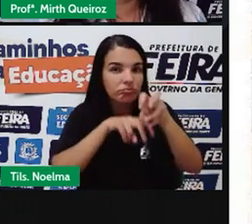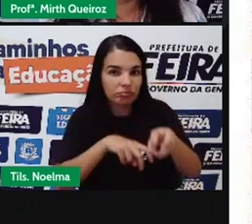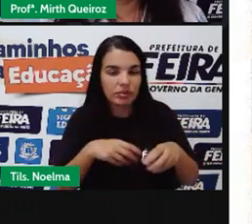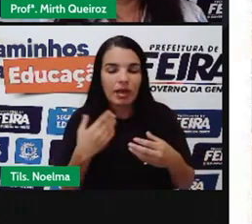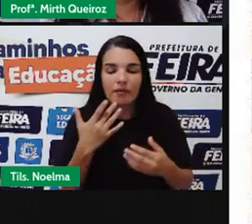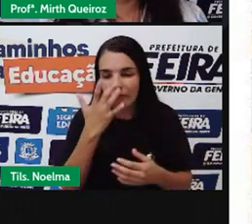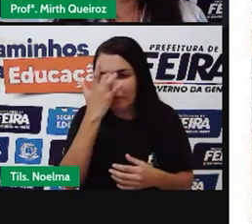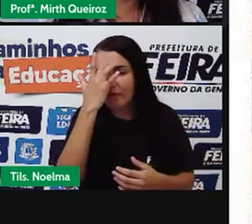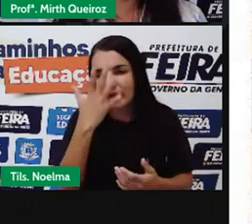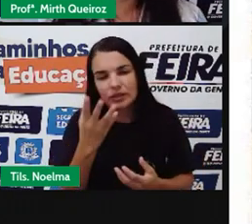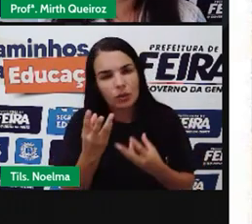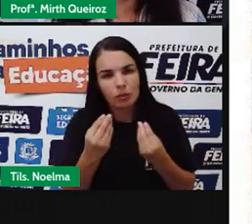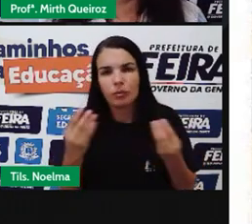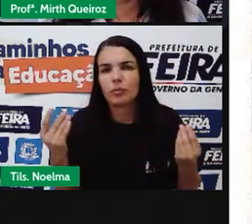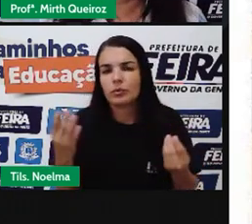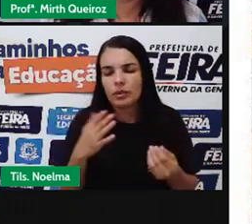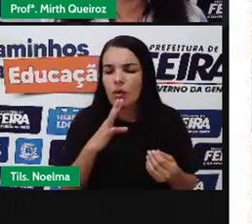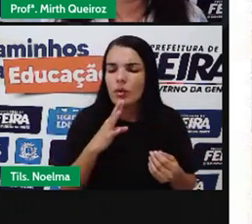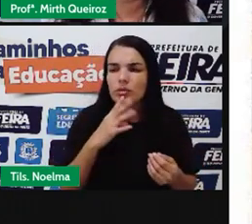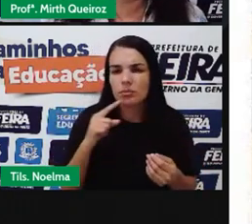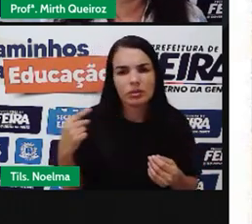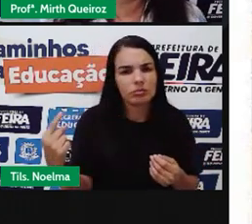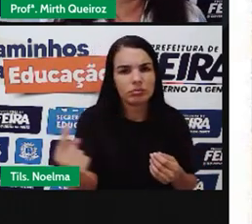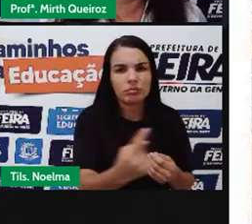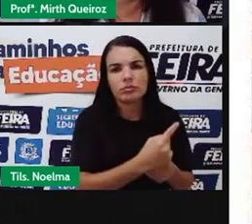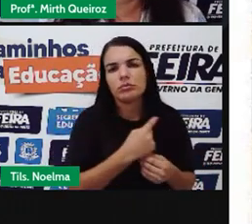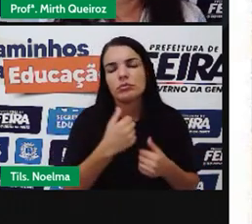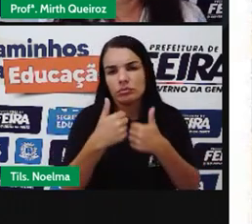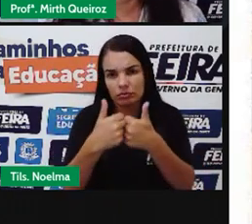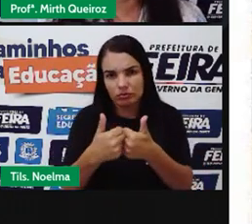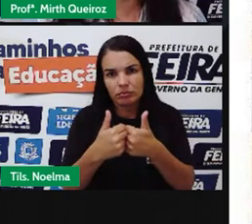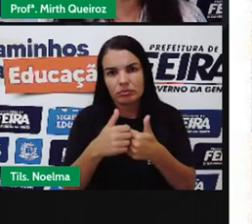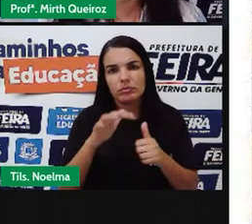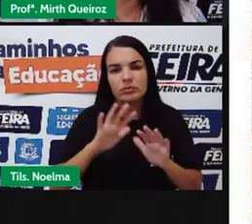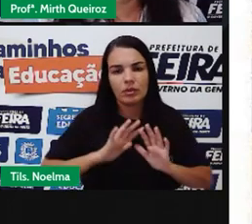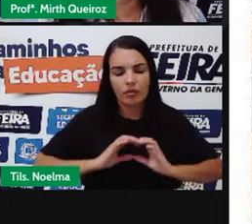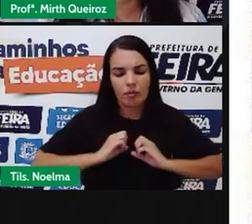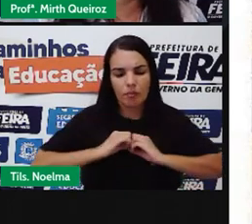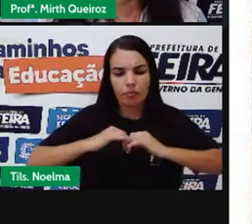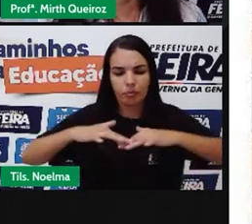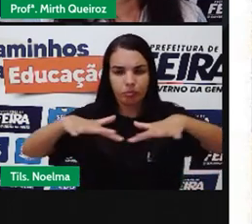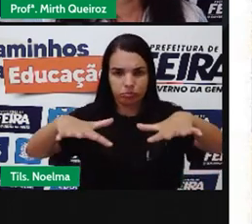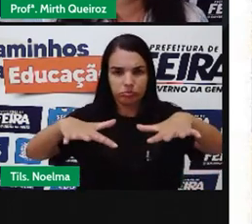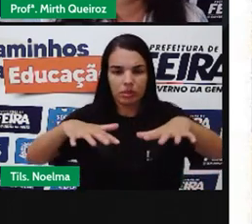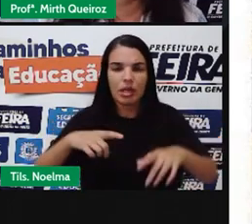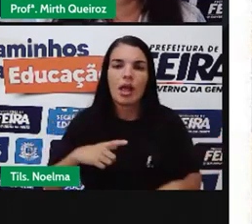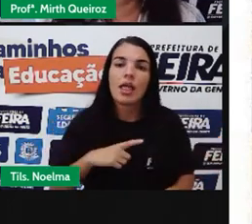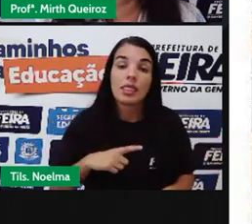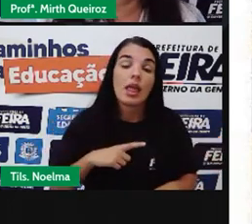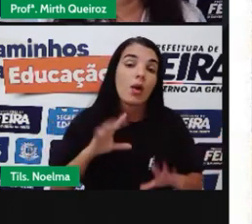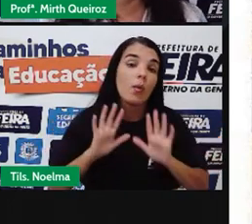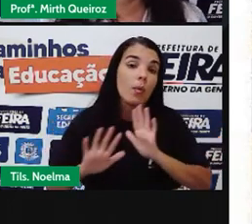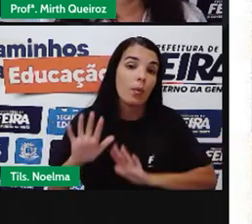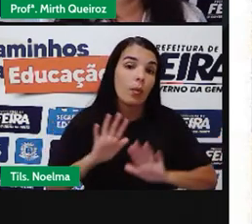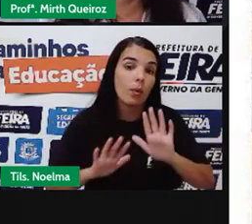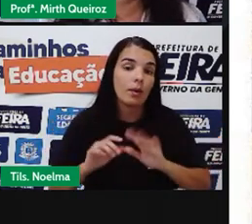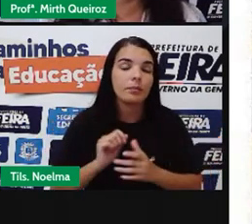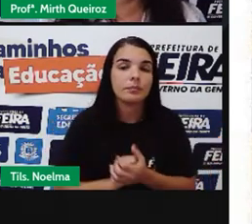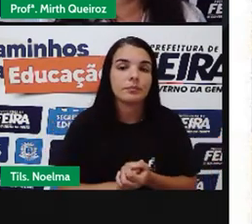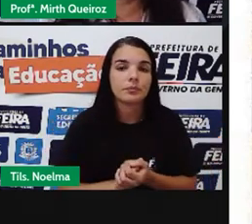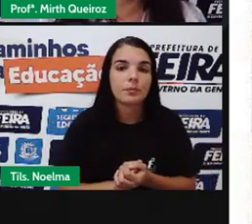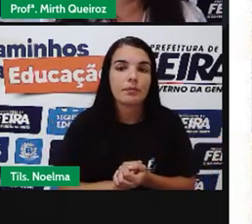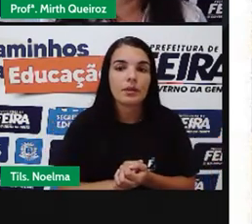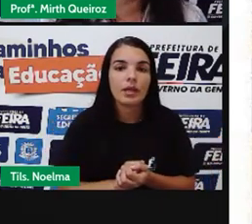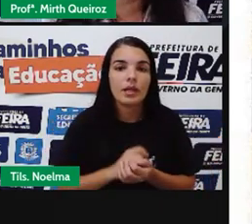Ao conhecimento De muitos Daqueles Que não Têm Acesso A internet Mas Essa questão Nós temos